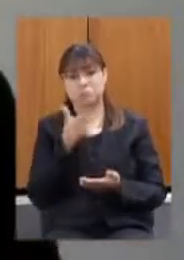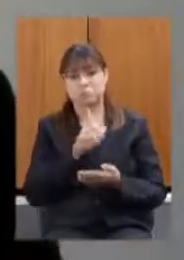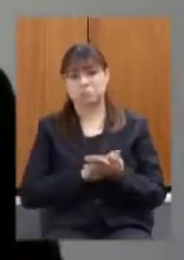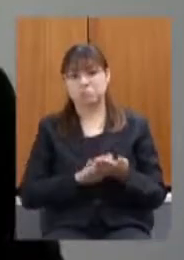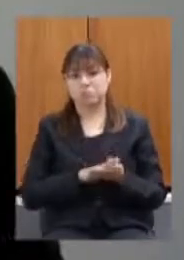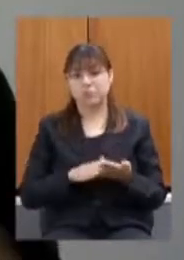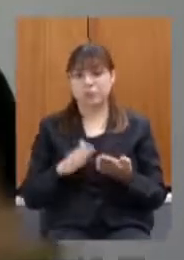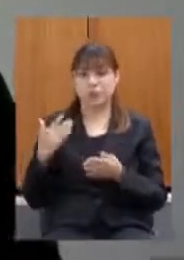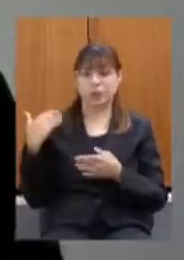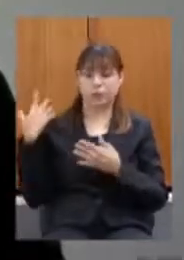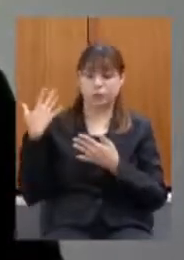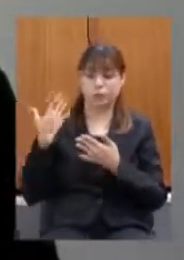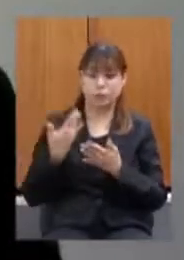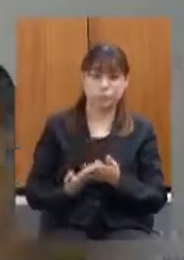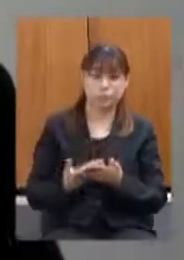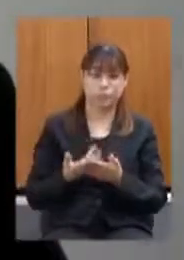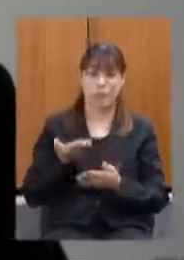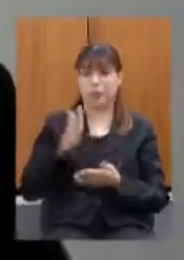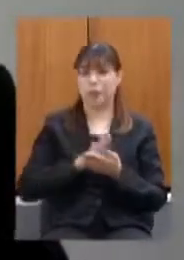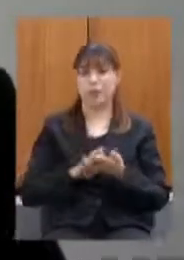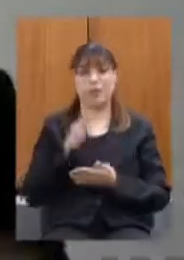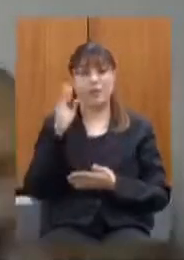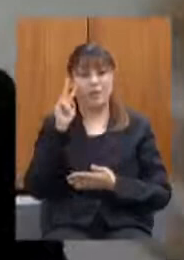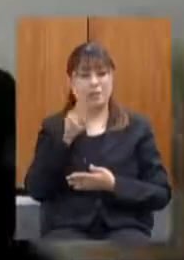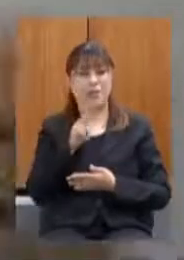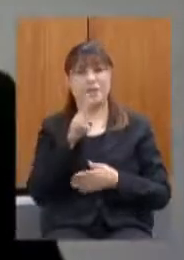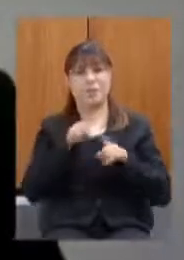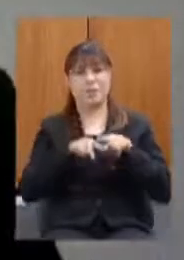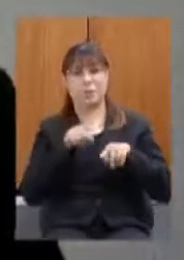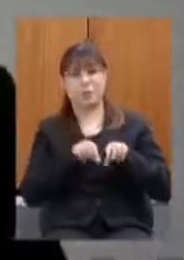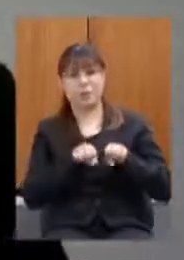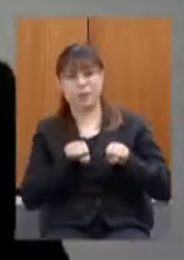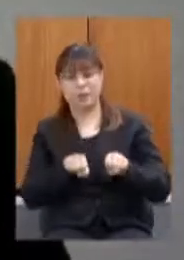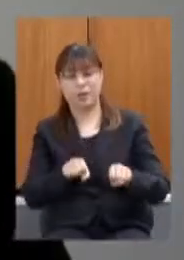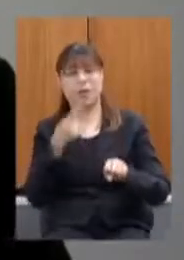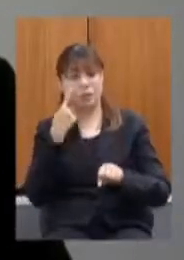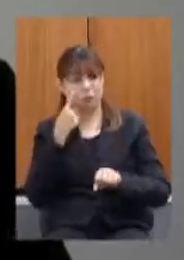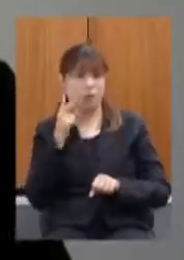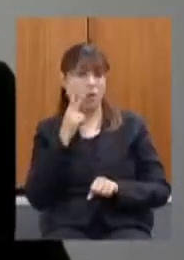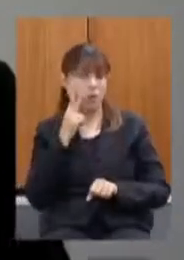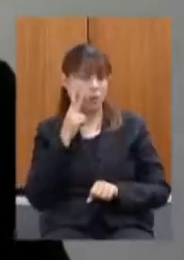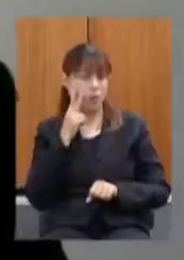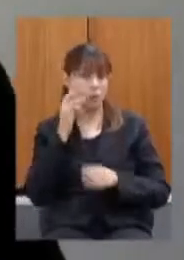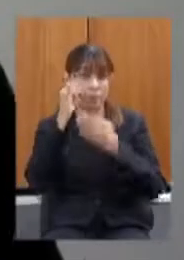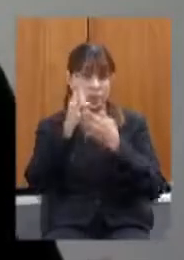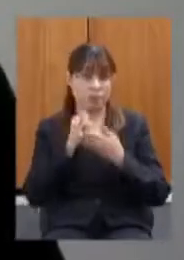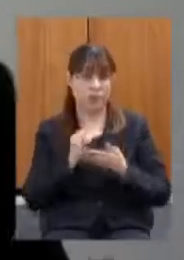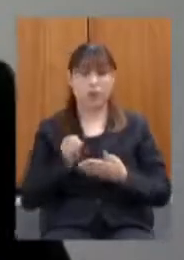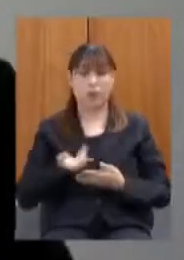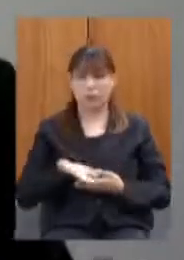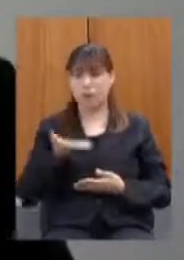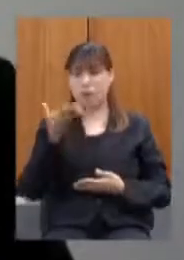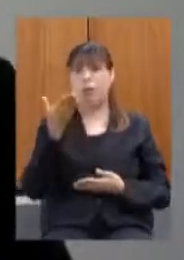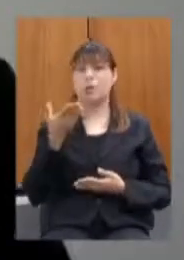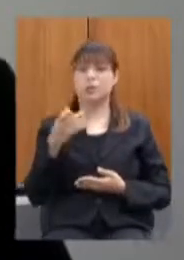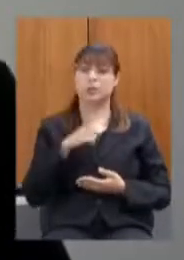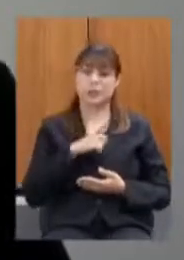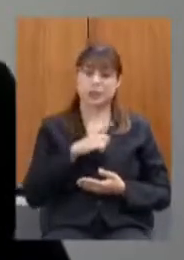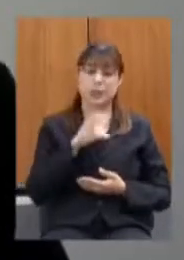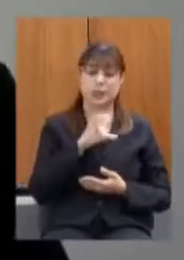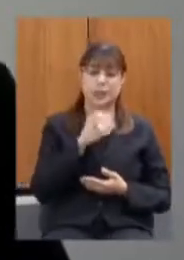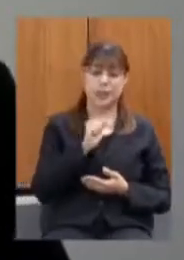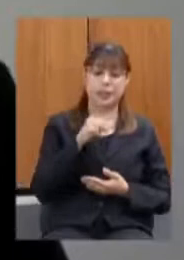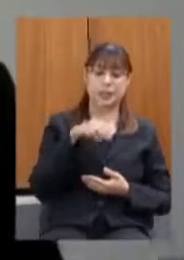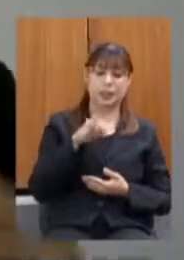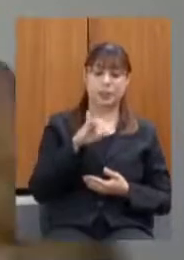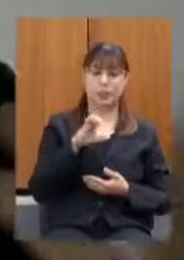se você for em qualquer supermercado a gente vê claramente o aumento do vinho importado tem a variação cambial tem a variação cambial sim